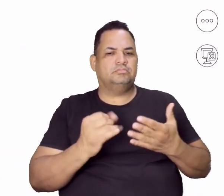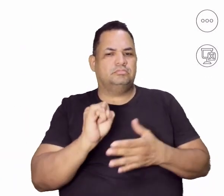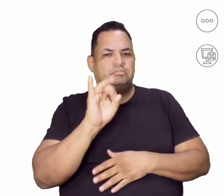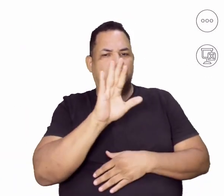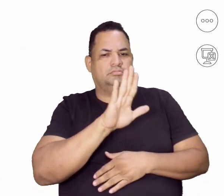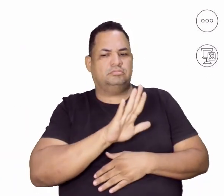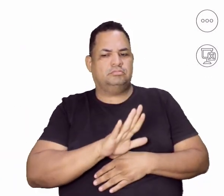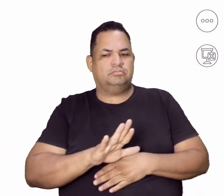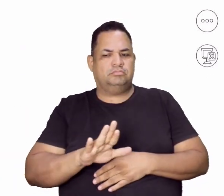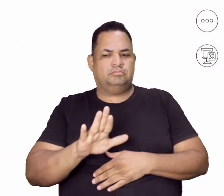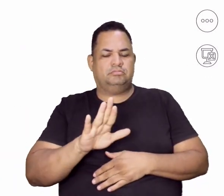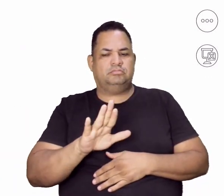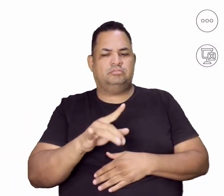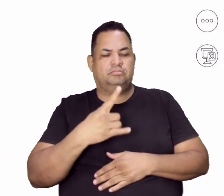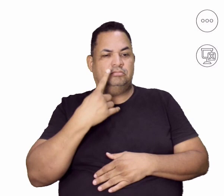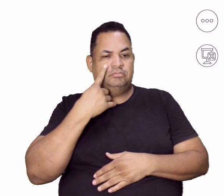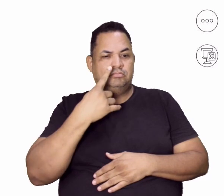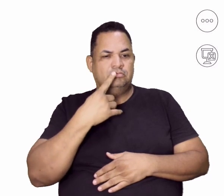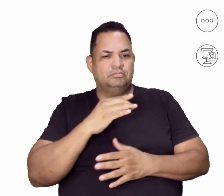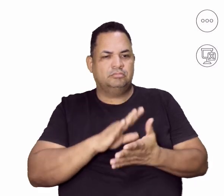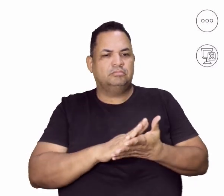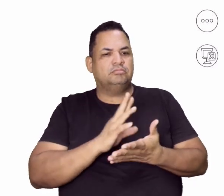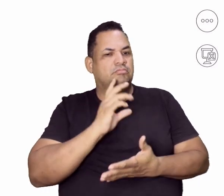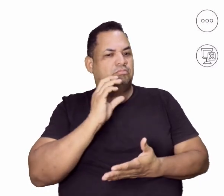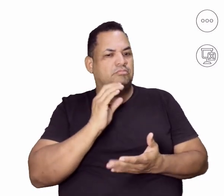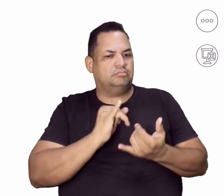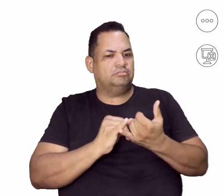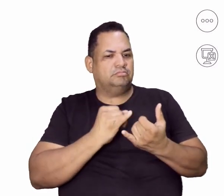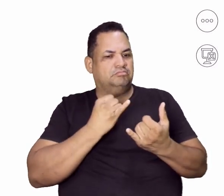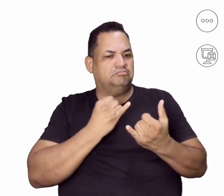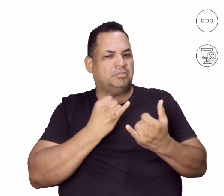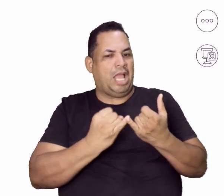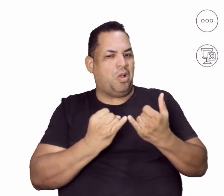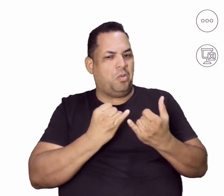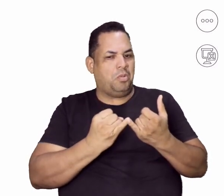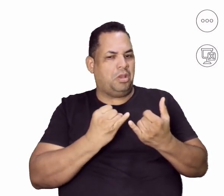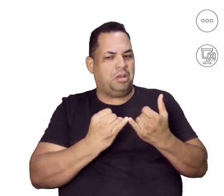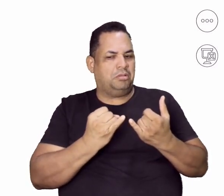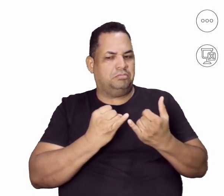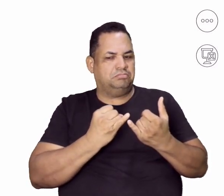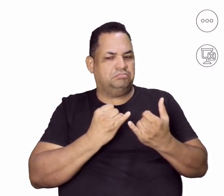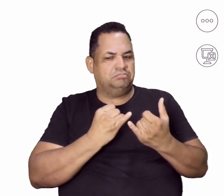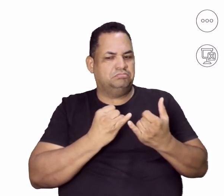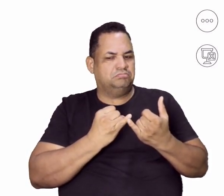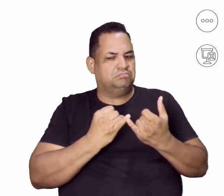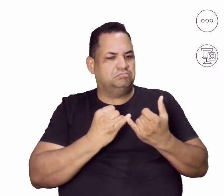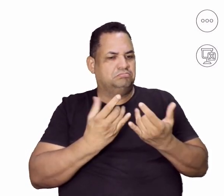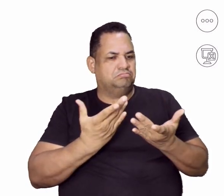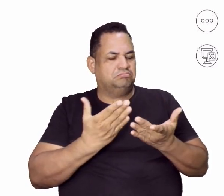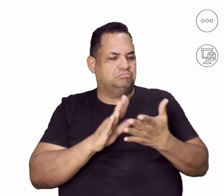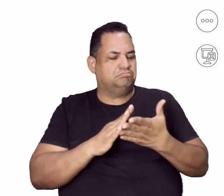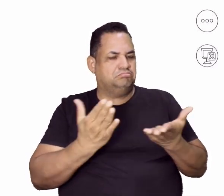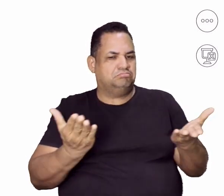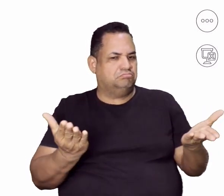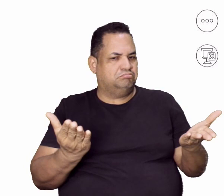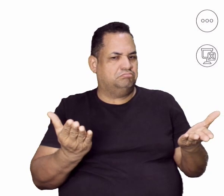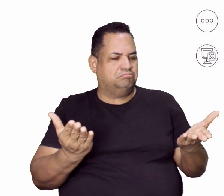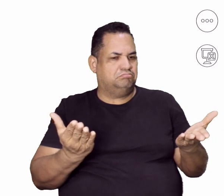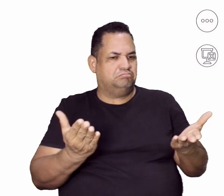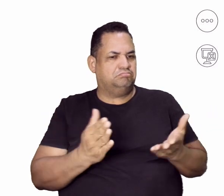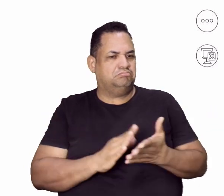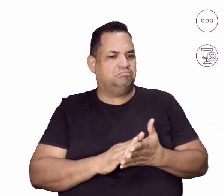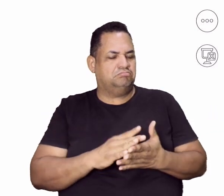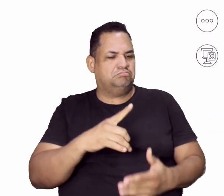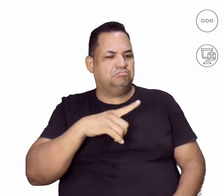imagem, nem sempre essa imagem tá de acordo com aquilo que eu quero. Isso causa uma frustração? Pode causar. Isso